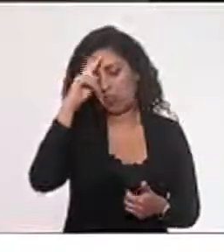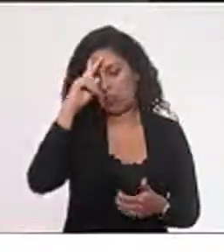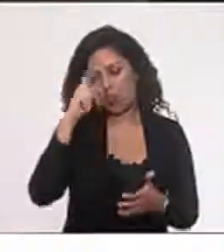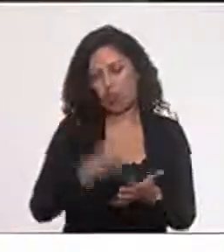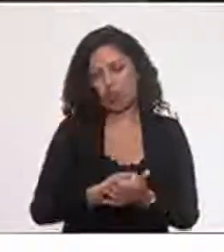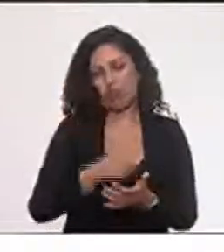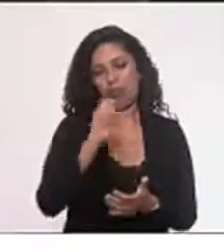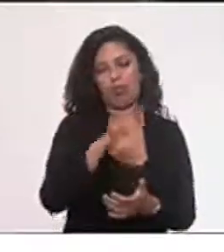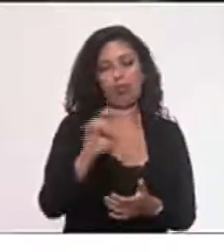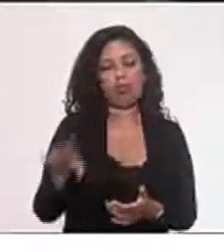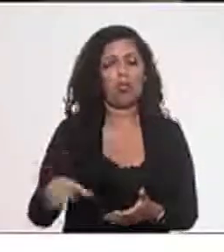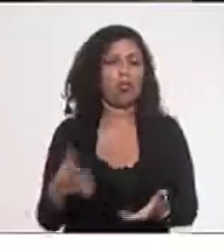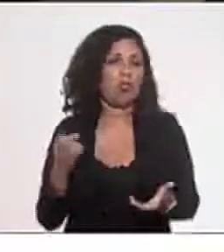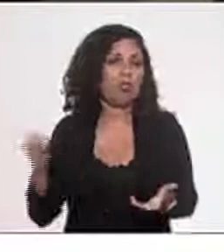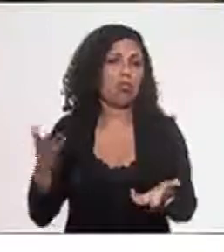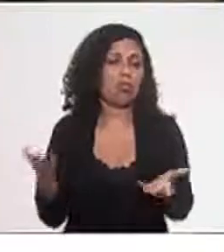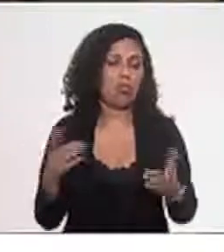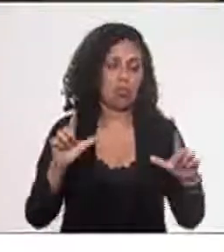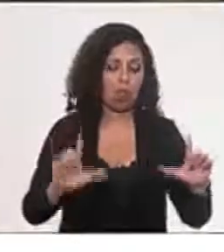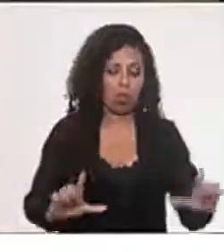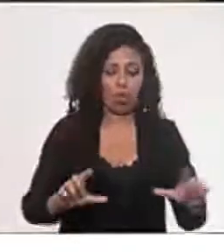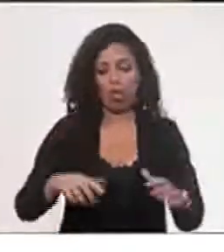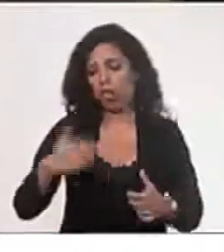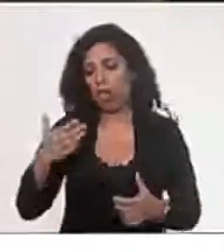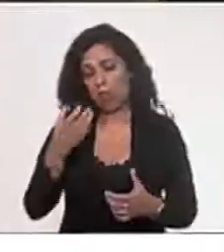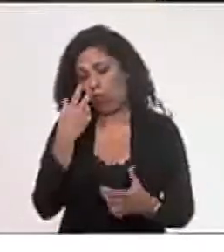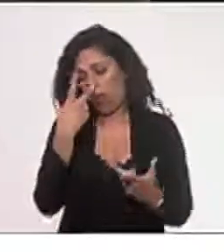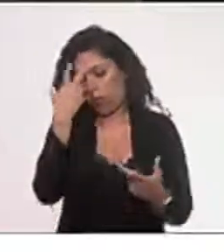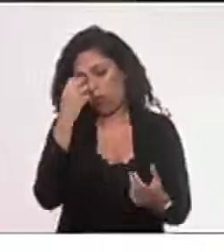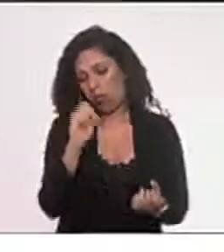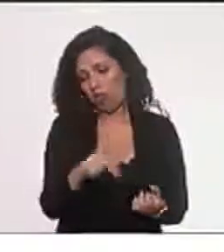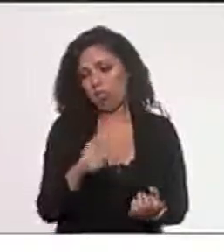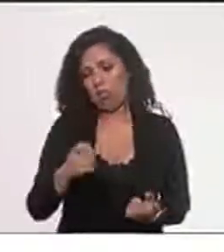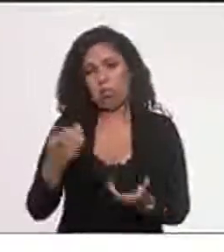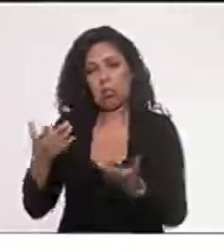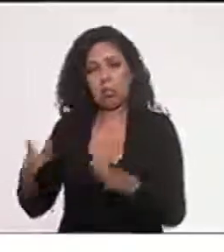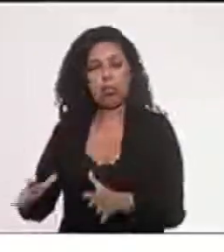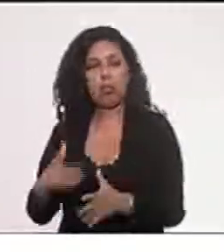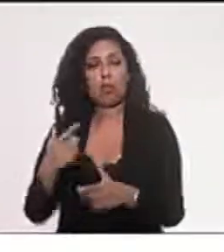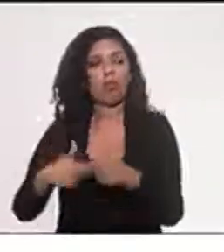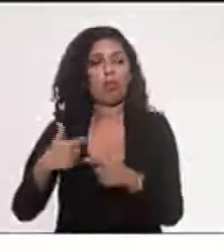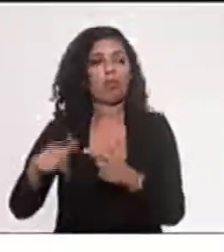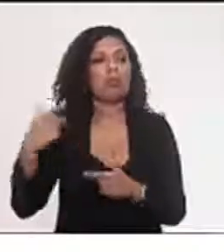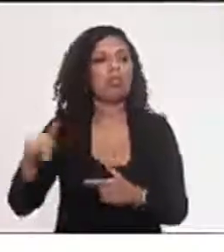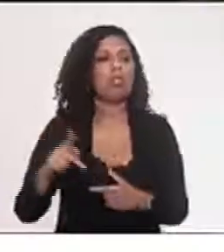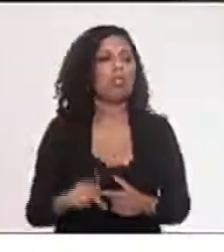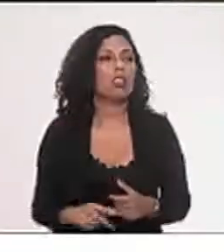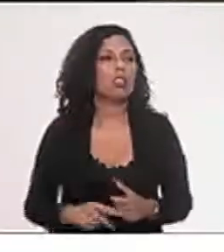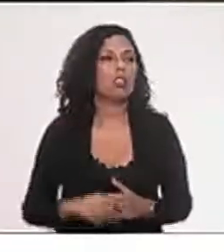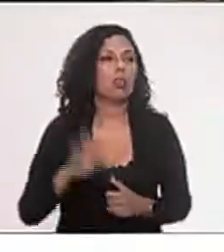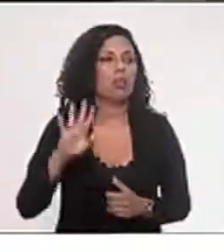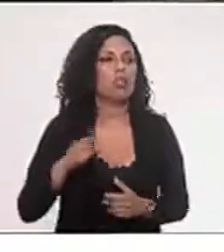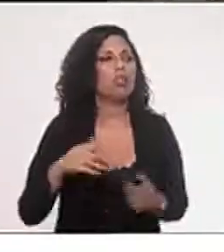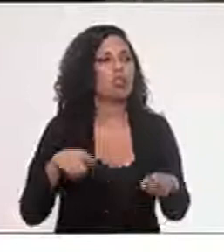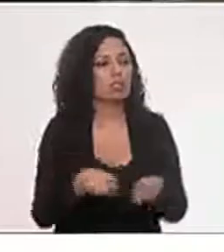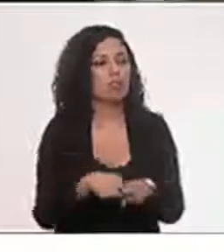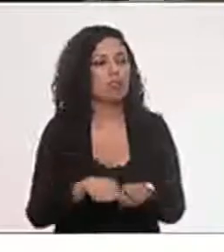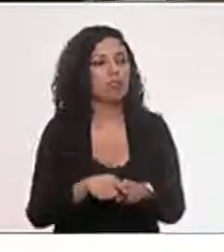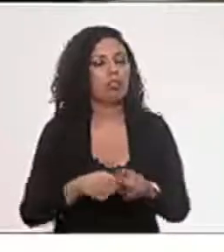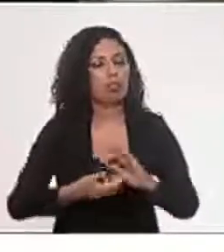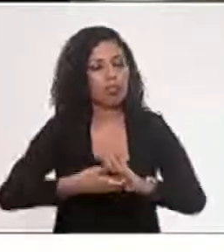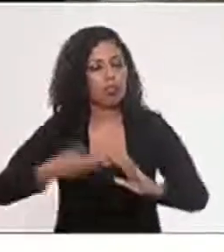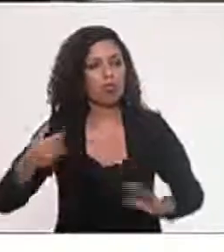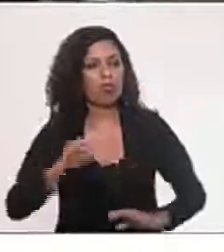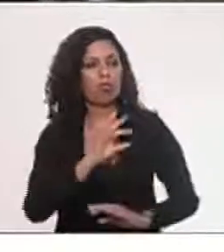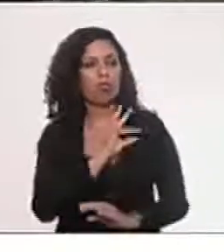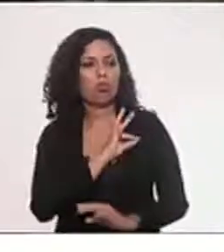Usa a placa preta quem quiser e não usa a placa preta quem não quiser, pô. Agora, sugiro também que retire o boto, pô. Retire o boto para não ser identificado, porque tem medo. E